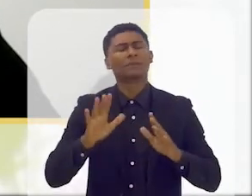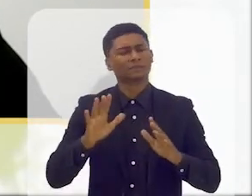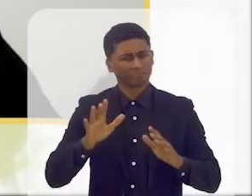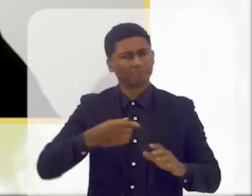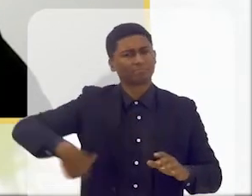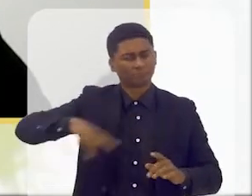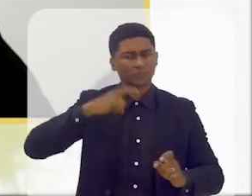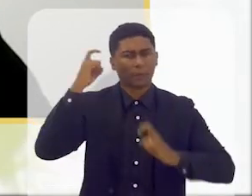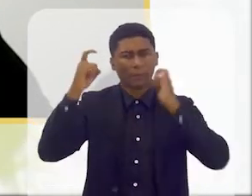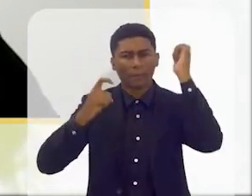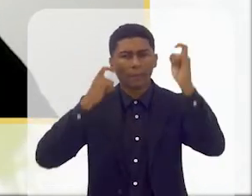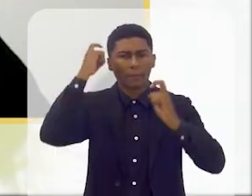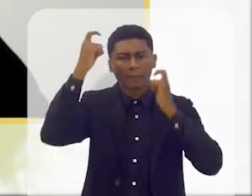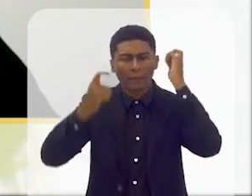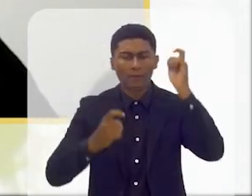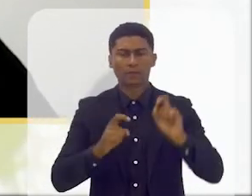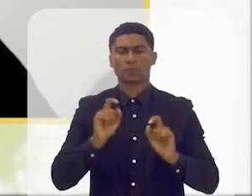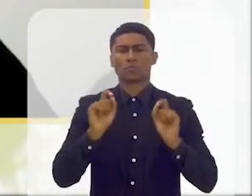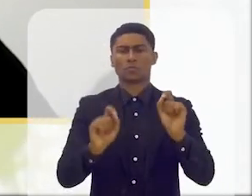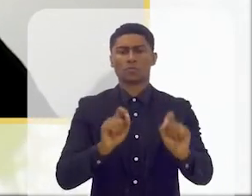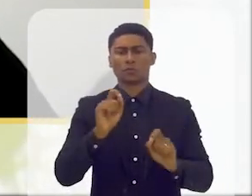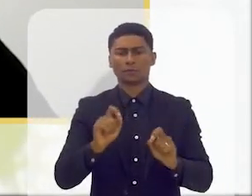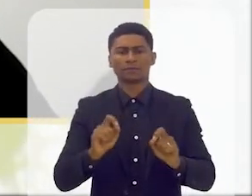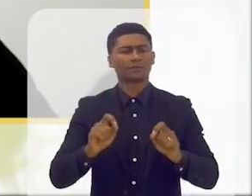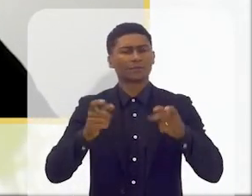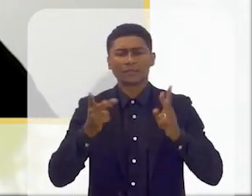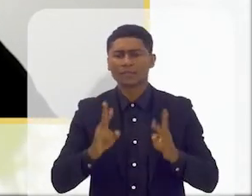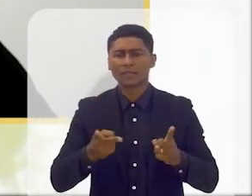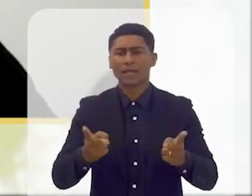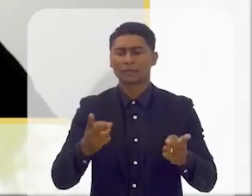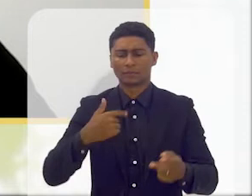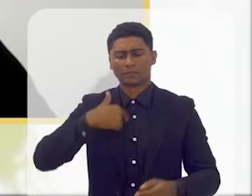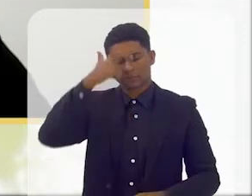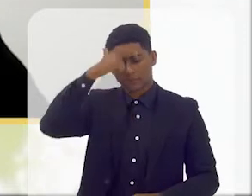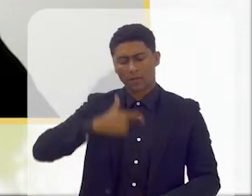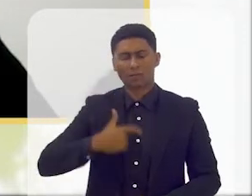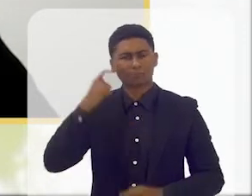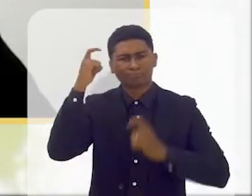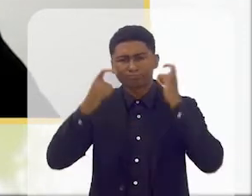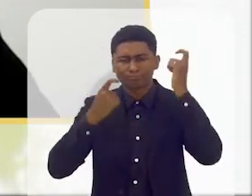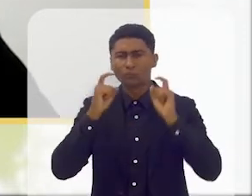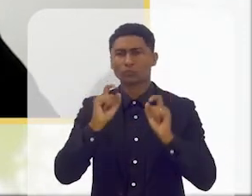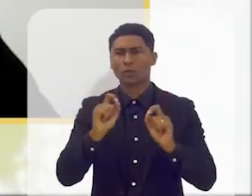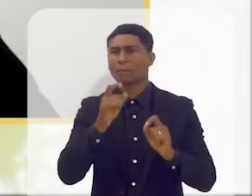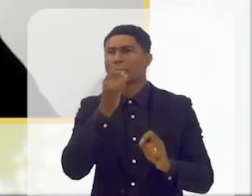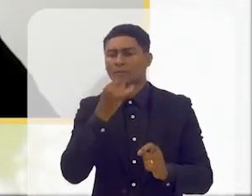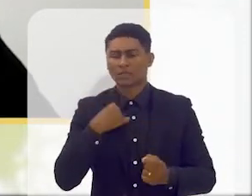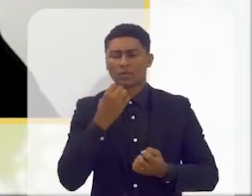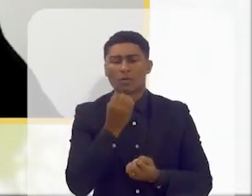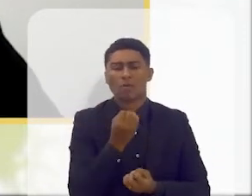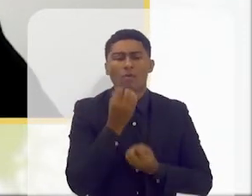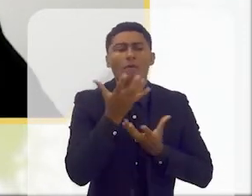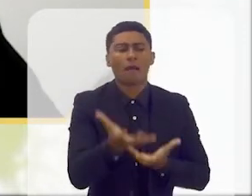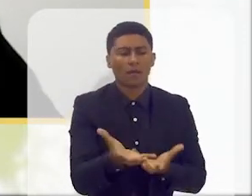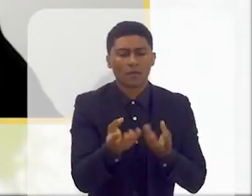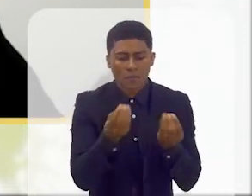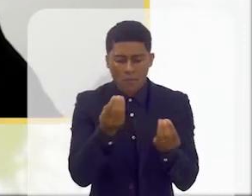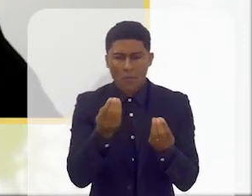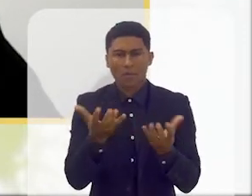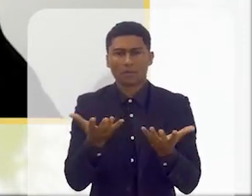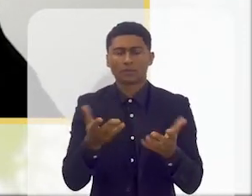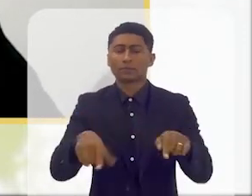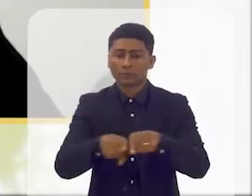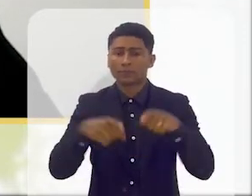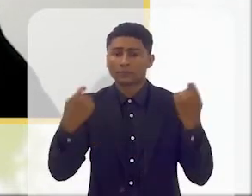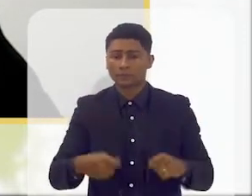preocupação, que é uma preocupação constante naquilo que eu faço, que é o modo como eu me expresso, também tenho que